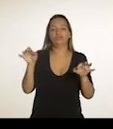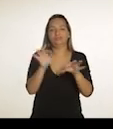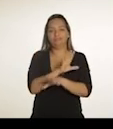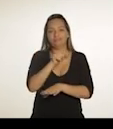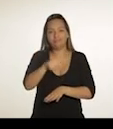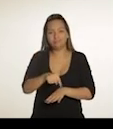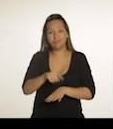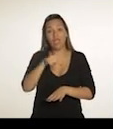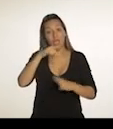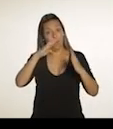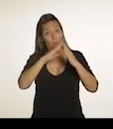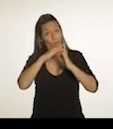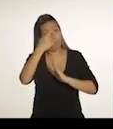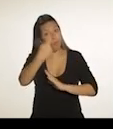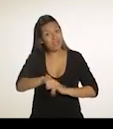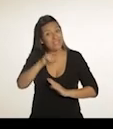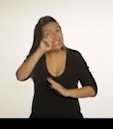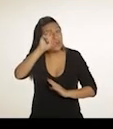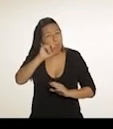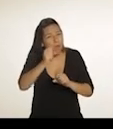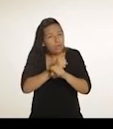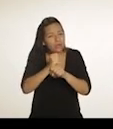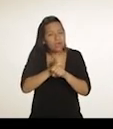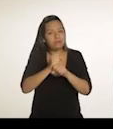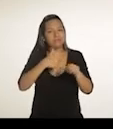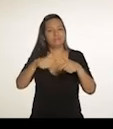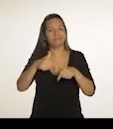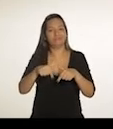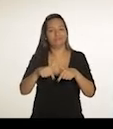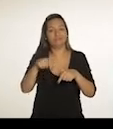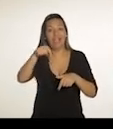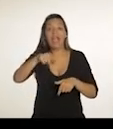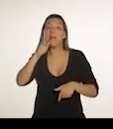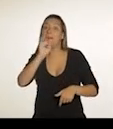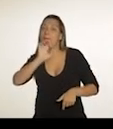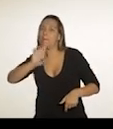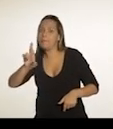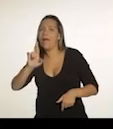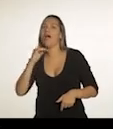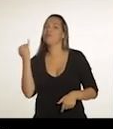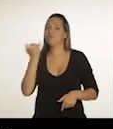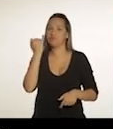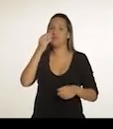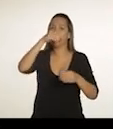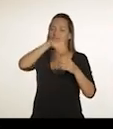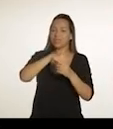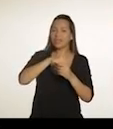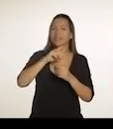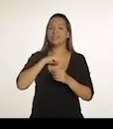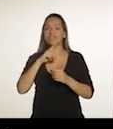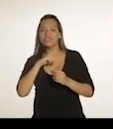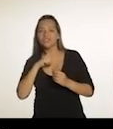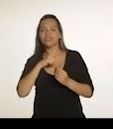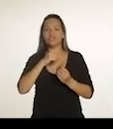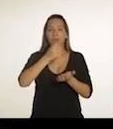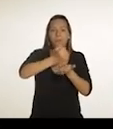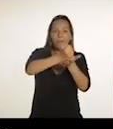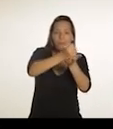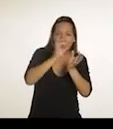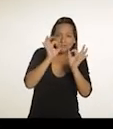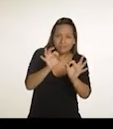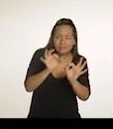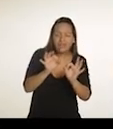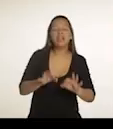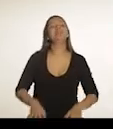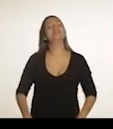quanto tempo? Moro aqui há 50 anos, meu querido. O bar já foi hiper-premiado, né? Foi, já ganhamos várias coisas. Mas depois de muita luta, as pessoas não têm noção da